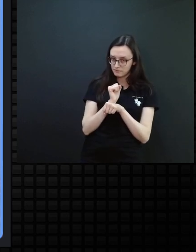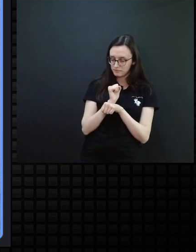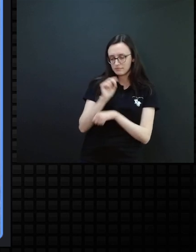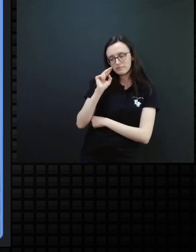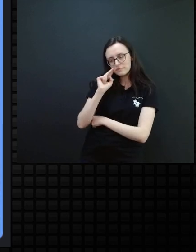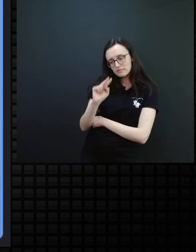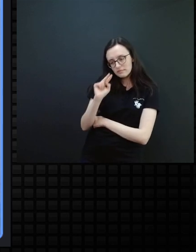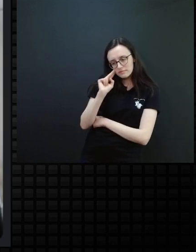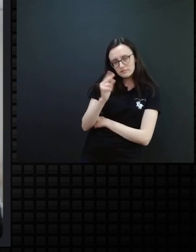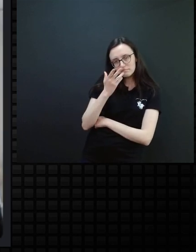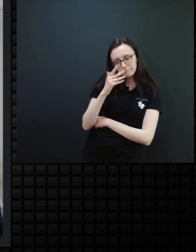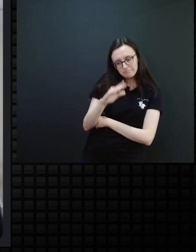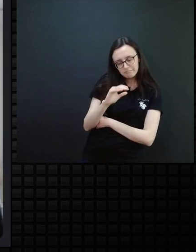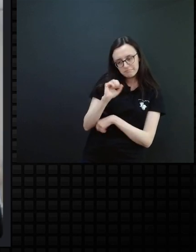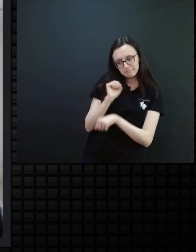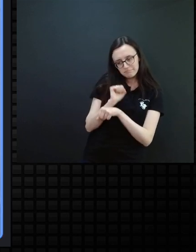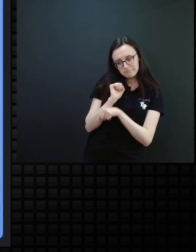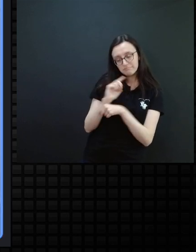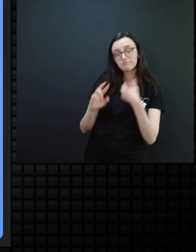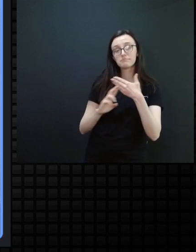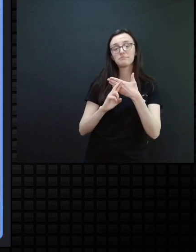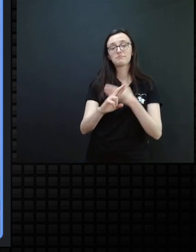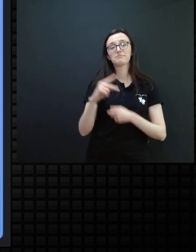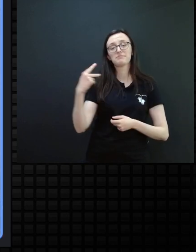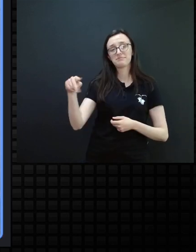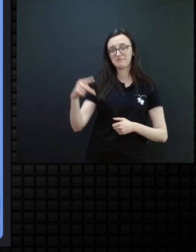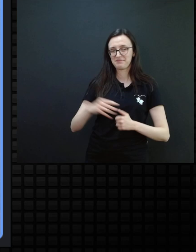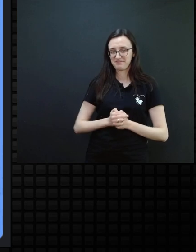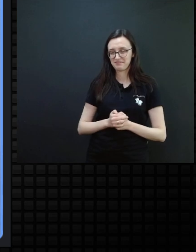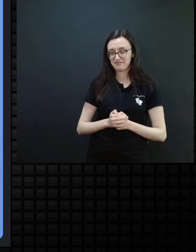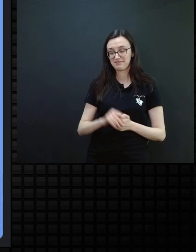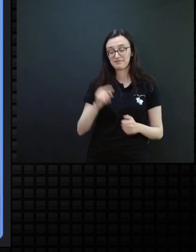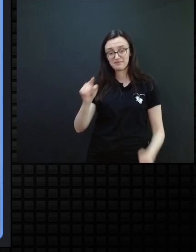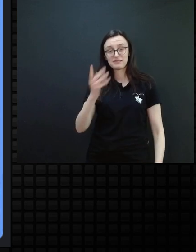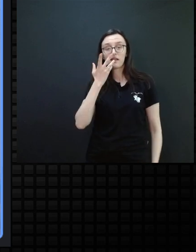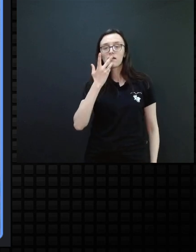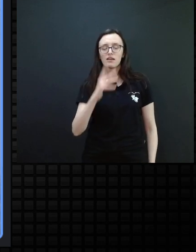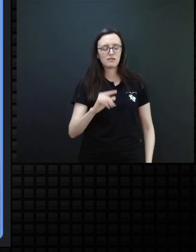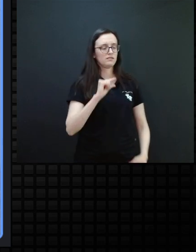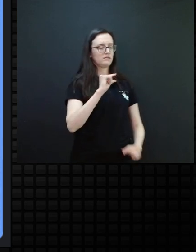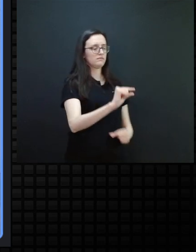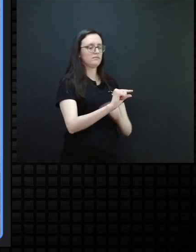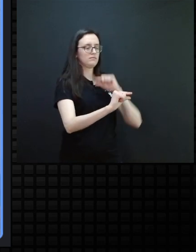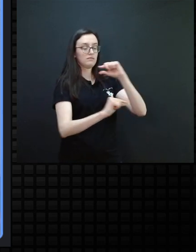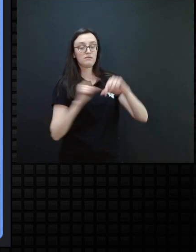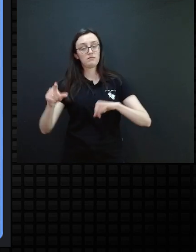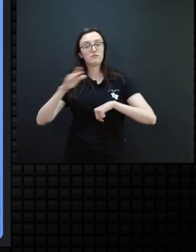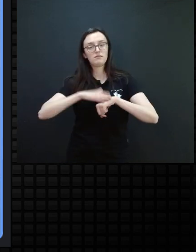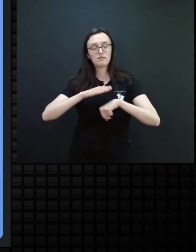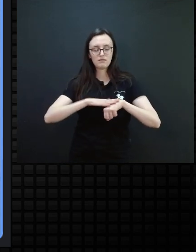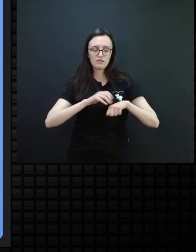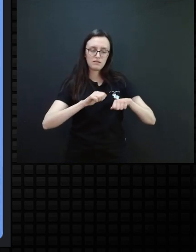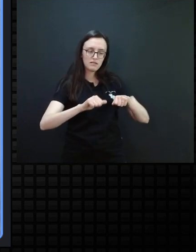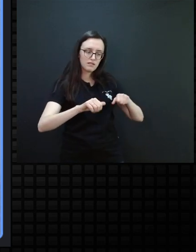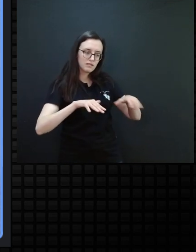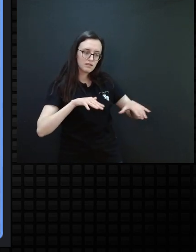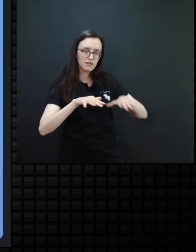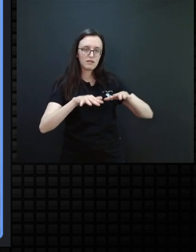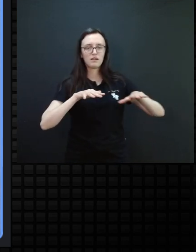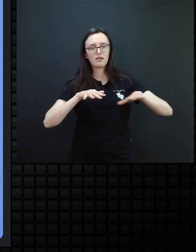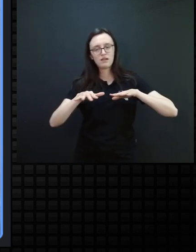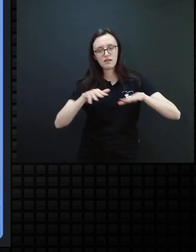observa a criança e aguarda a reação dela. E a criança, aos poucos, ela mesmo se movimenta e ela